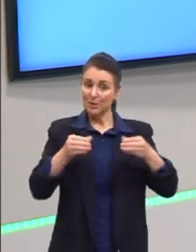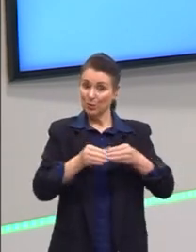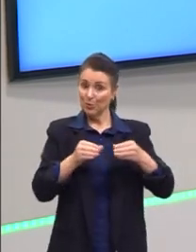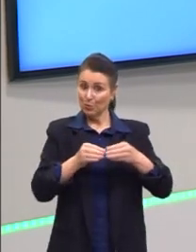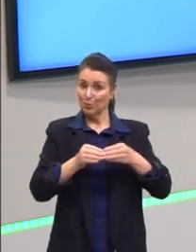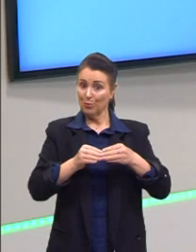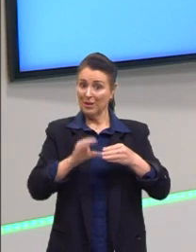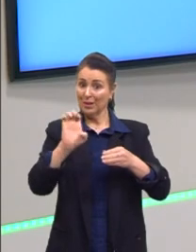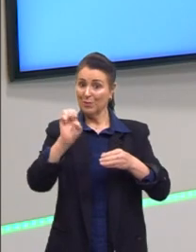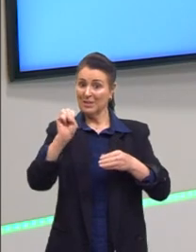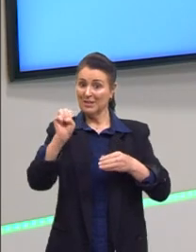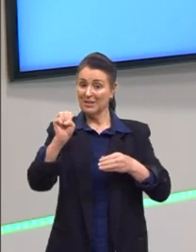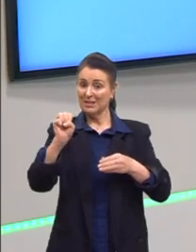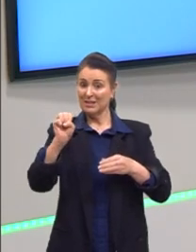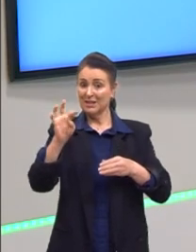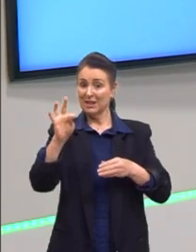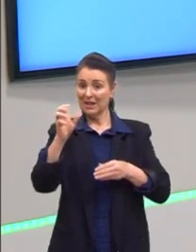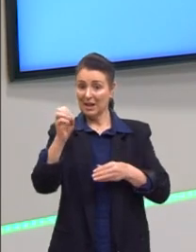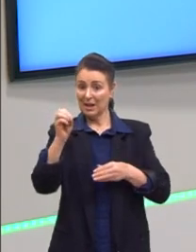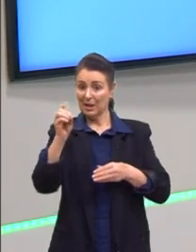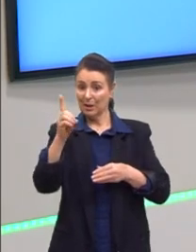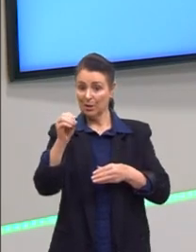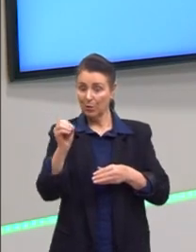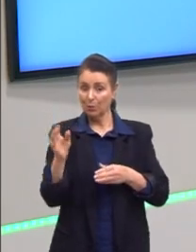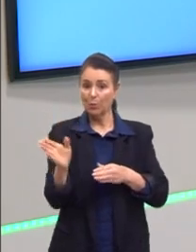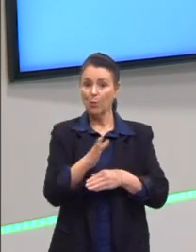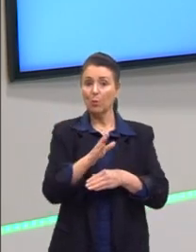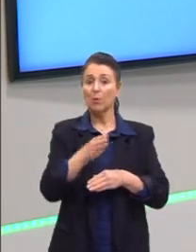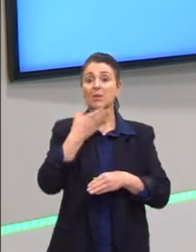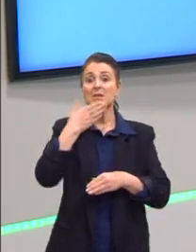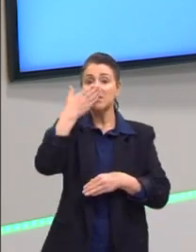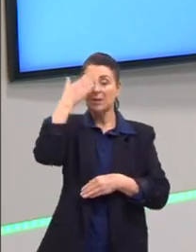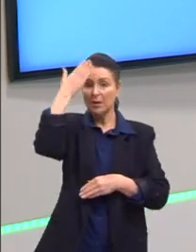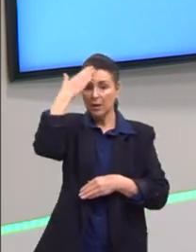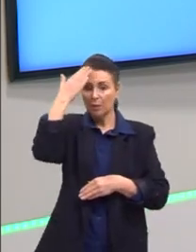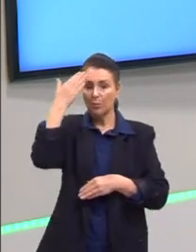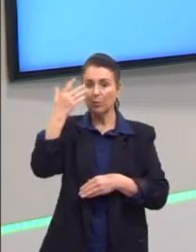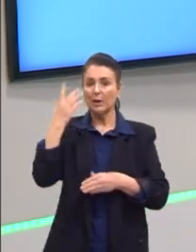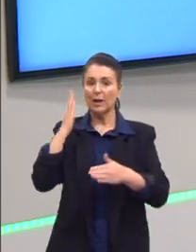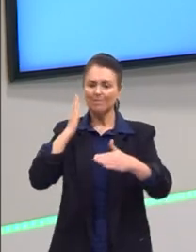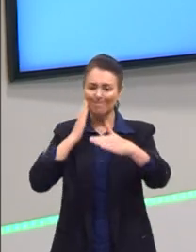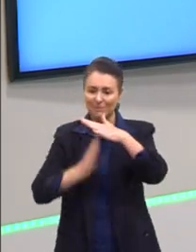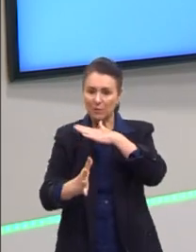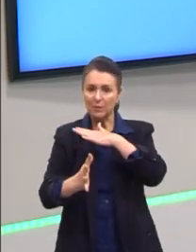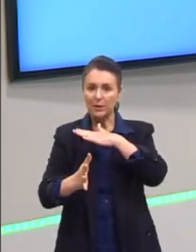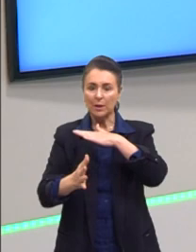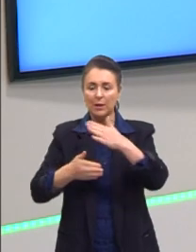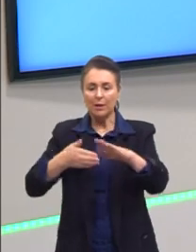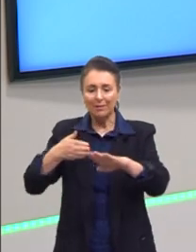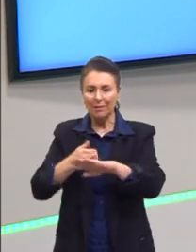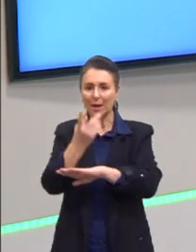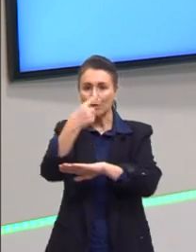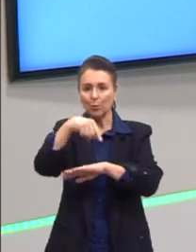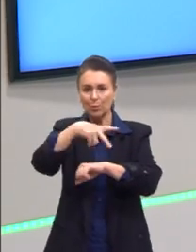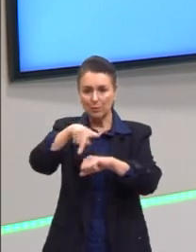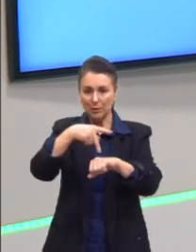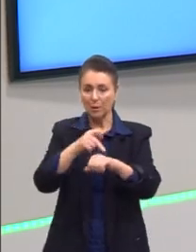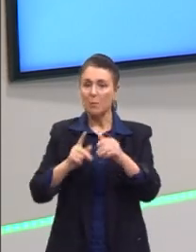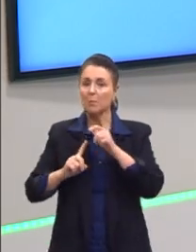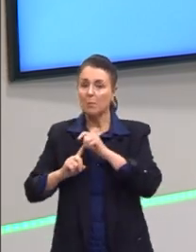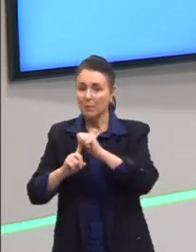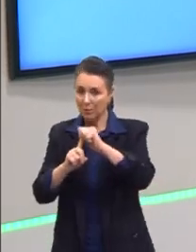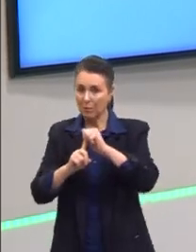pessoas saíram da Síria, fizeram, entraram em outros países. Principalmente Iraque,